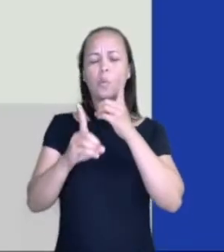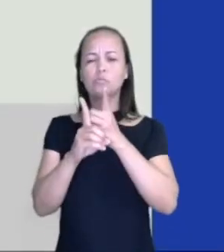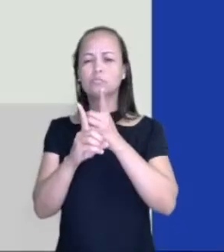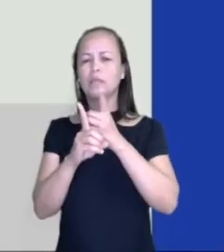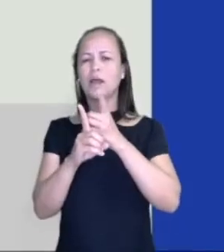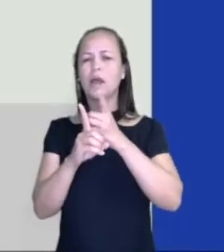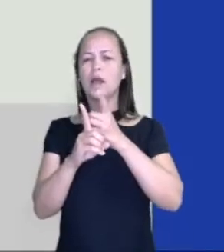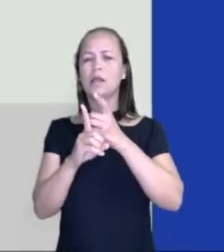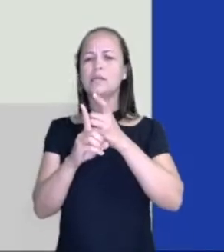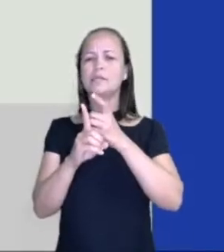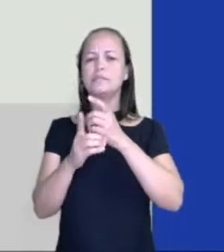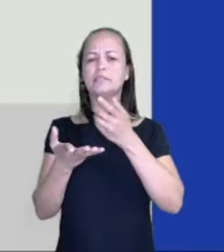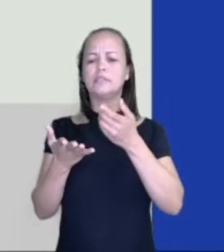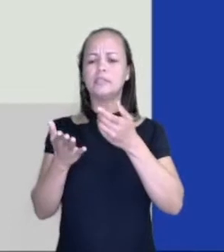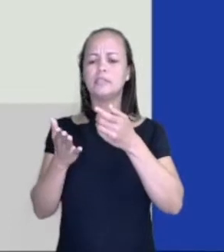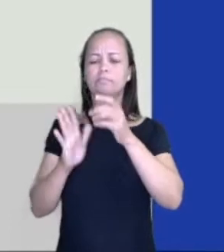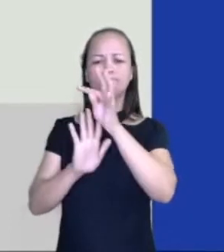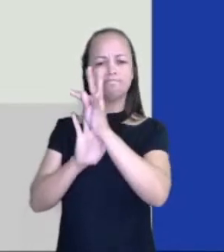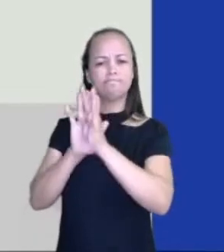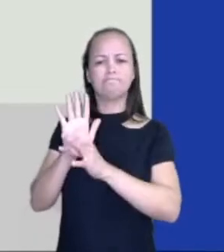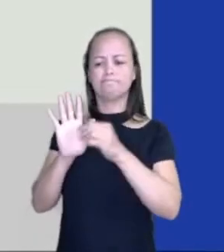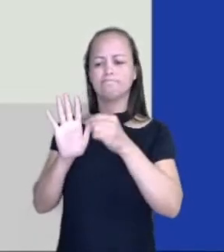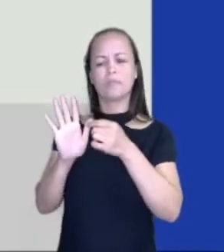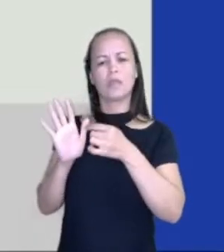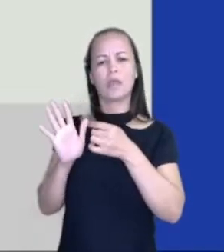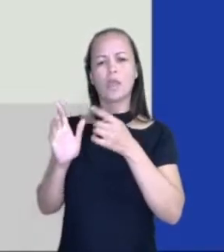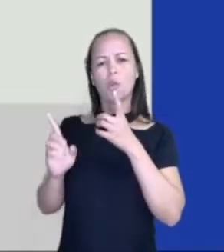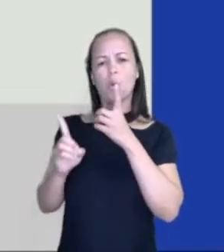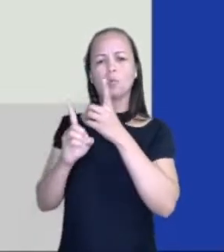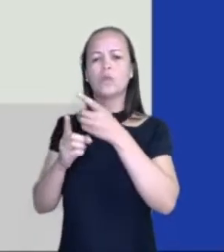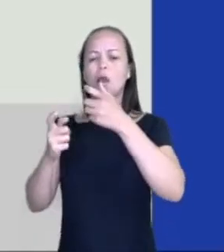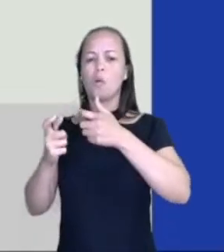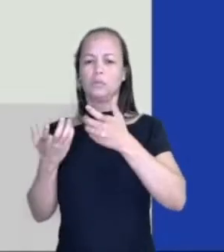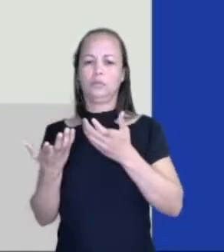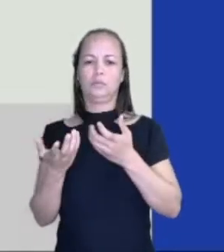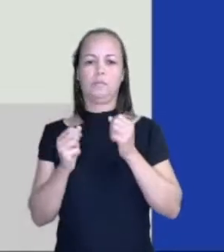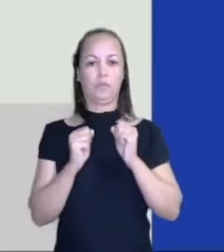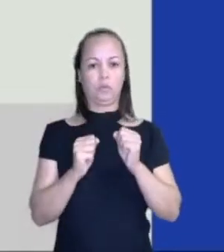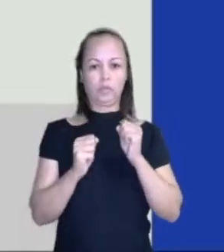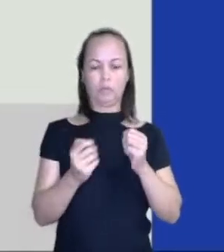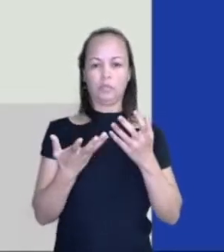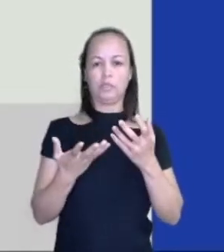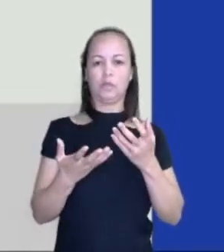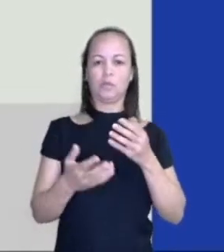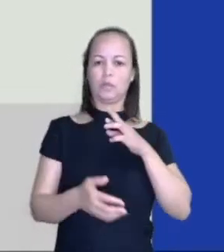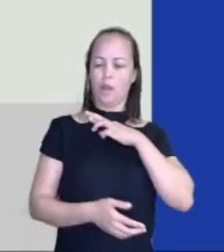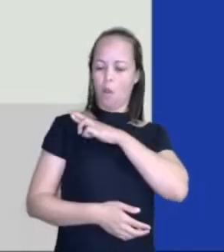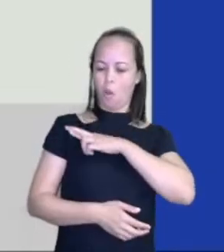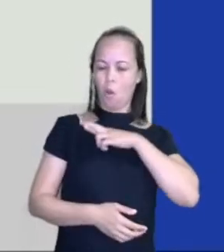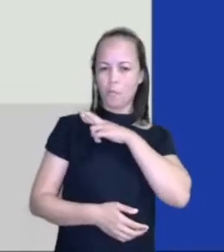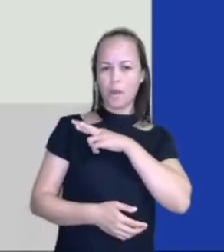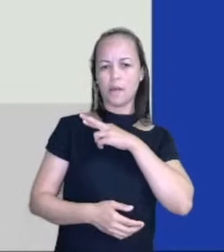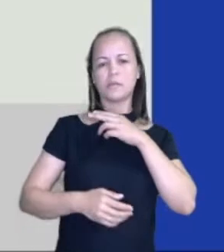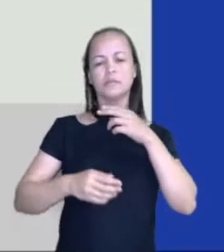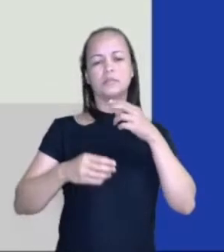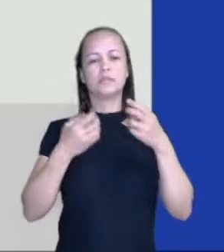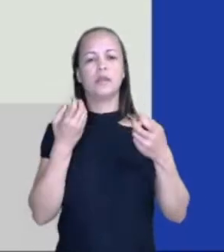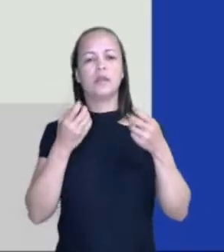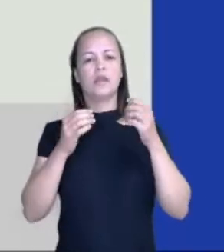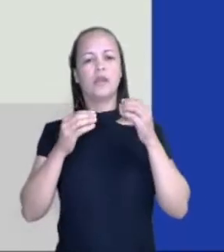esse tipo de texto? Podemos encontrar em romances, novelas, fábulas,